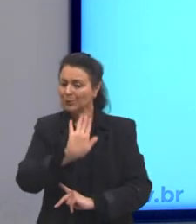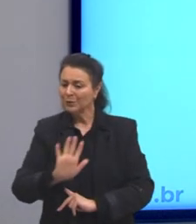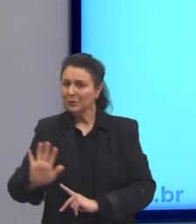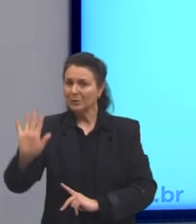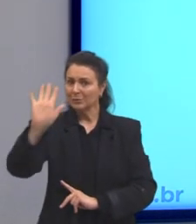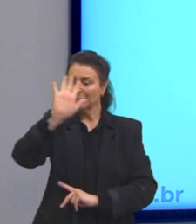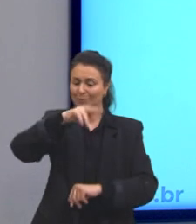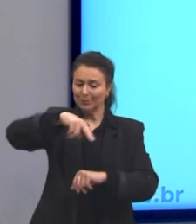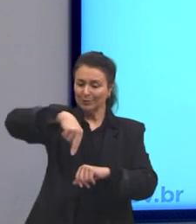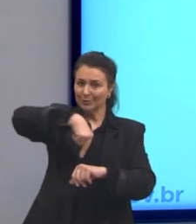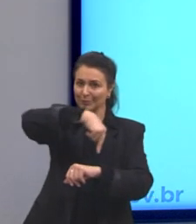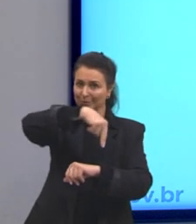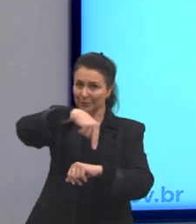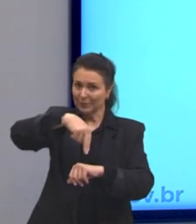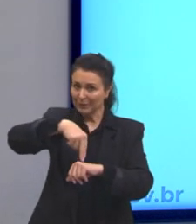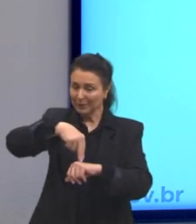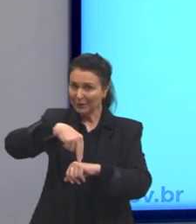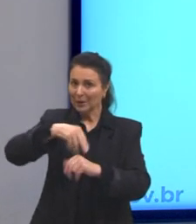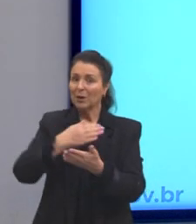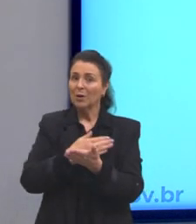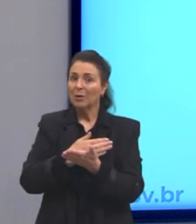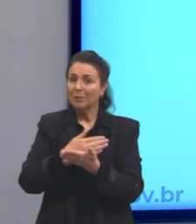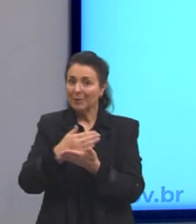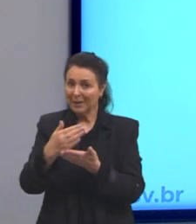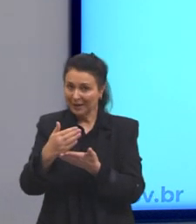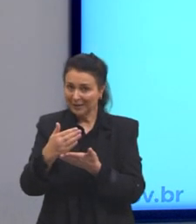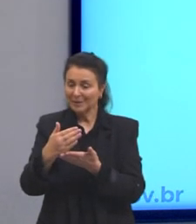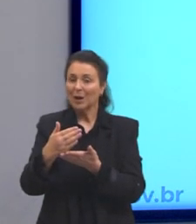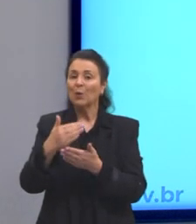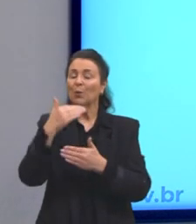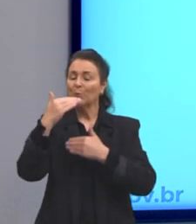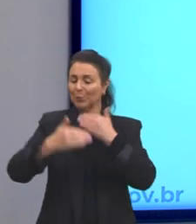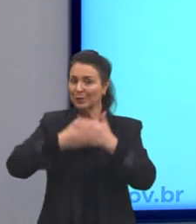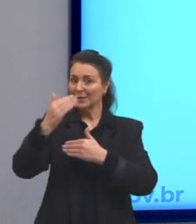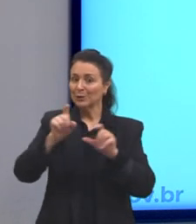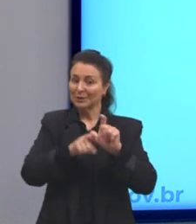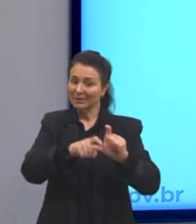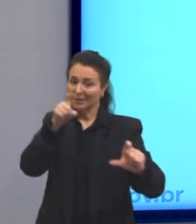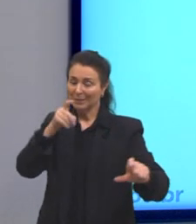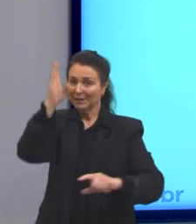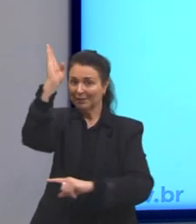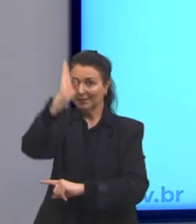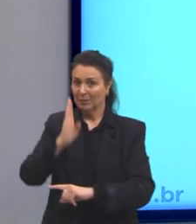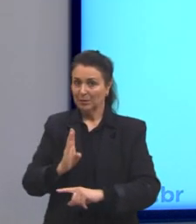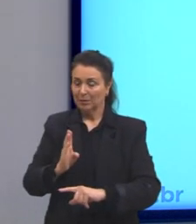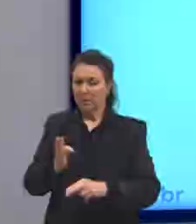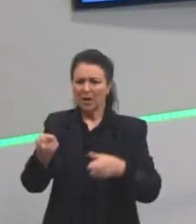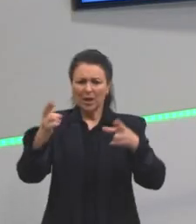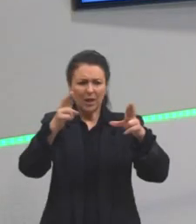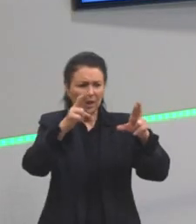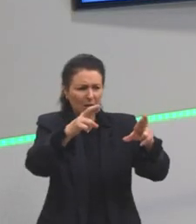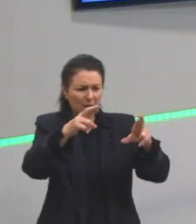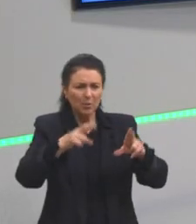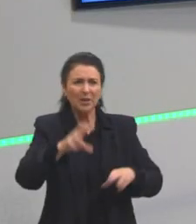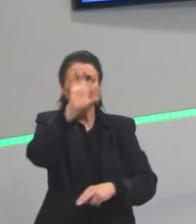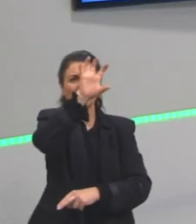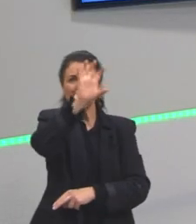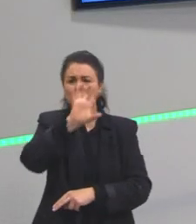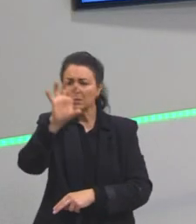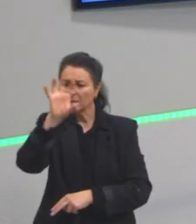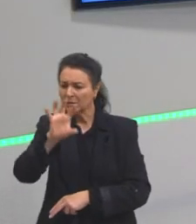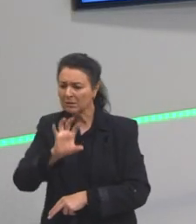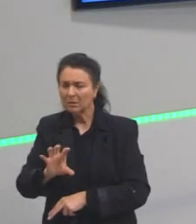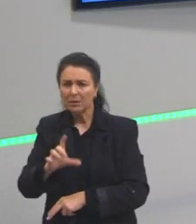momento que sofremos o processo de independência do nosso país. Regionalismo. Também não temos nenhuma